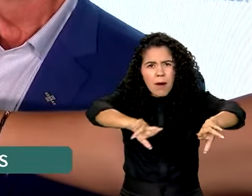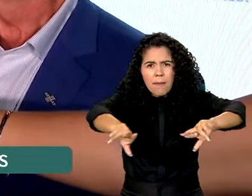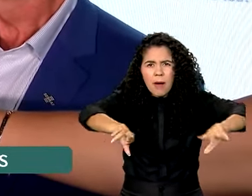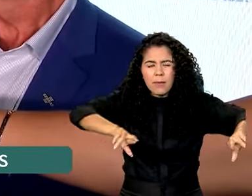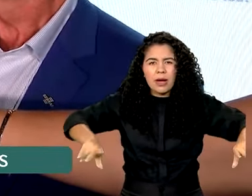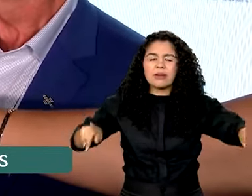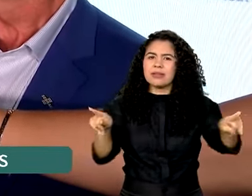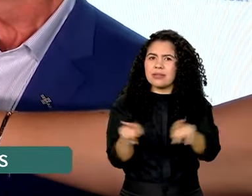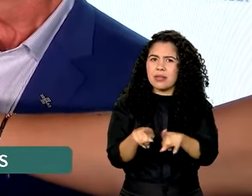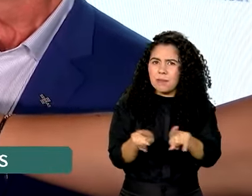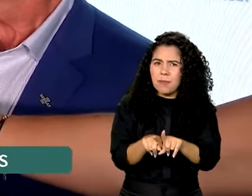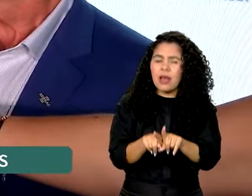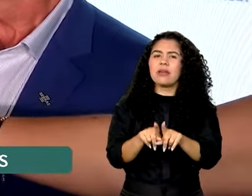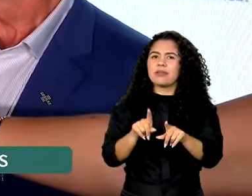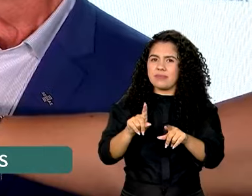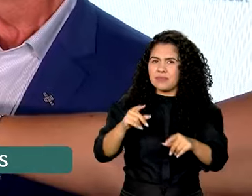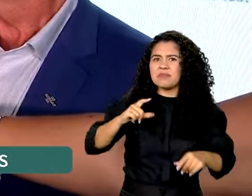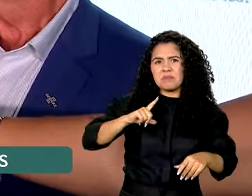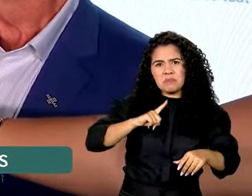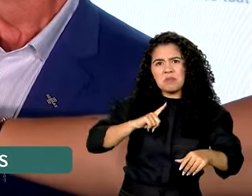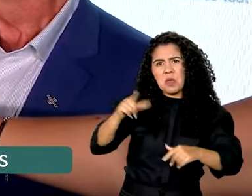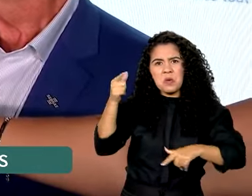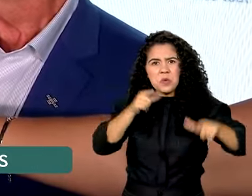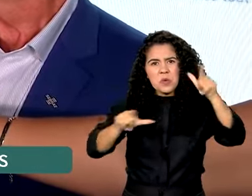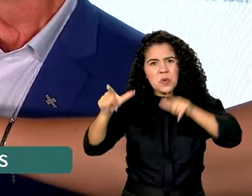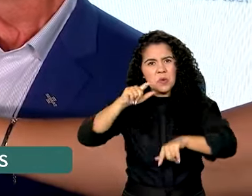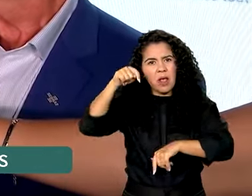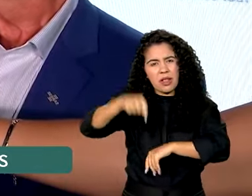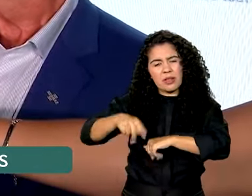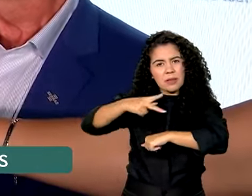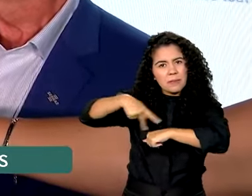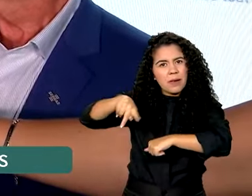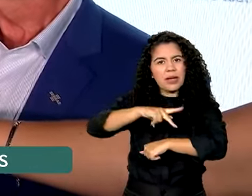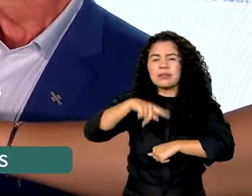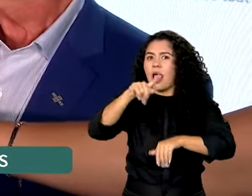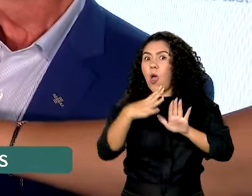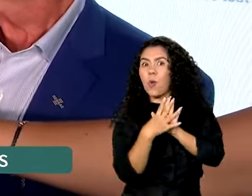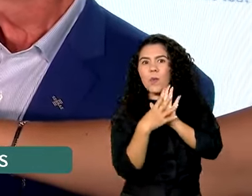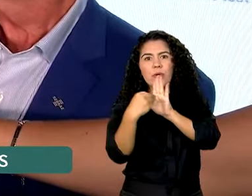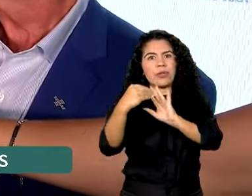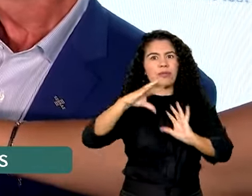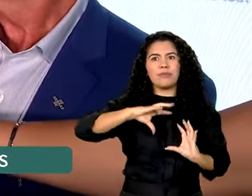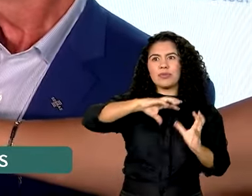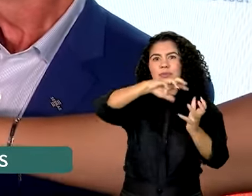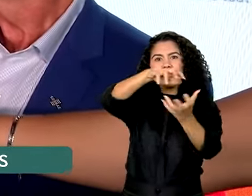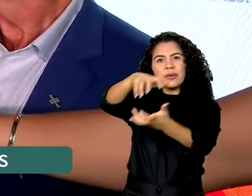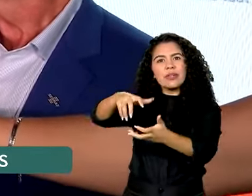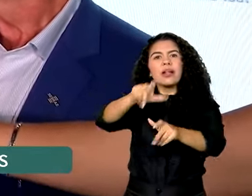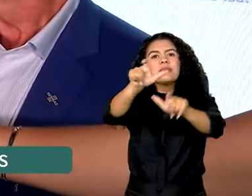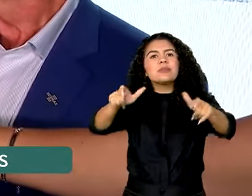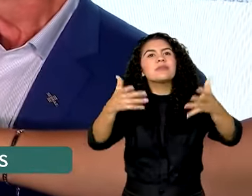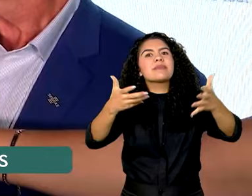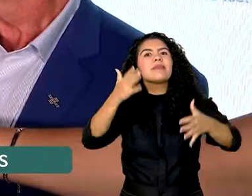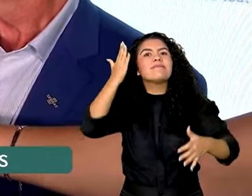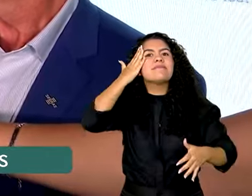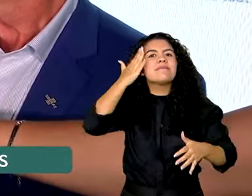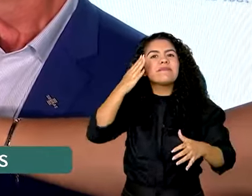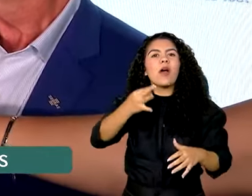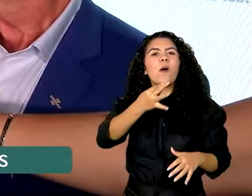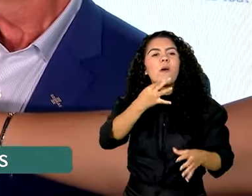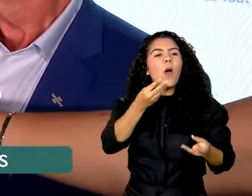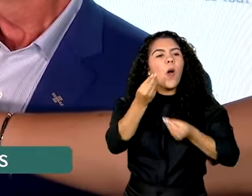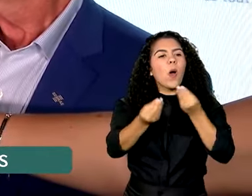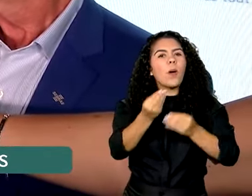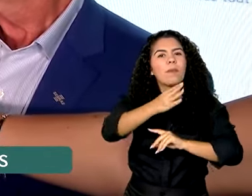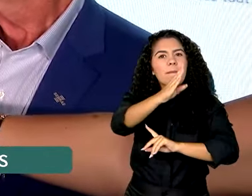fazendo o bonito aqui em Paris e é um grande exemplo para o mundo todo. Hoje as pessoas querem conhecer o Brasil e isso já